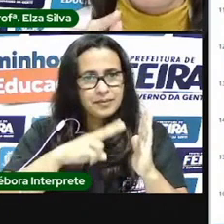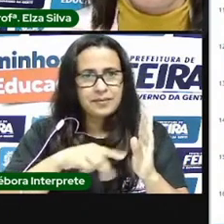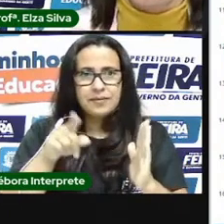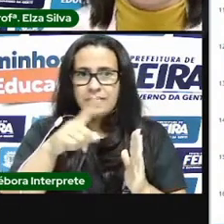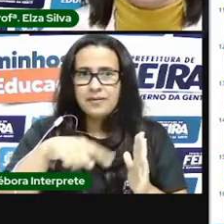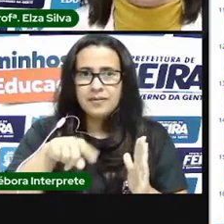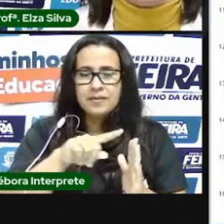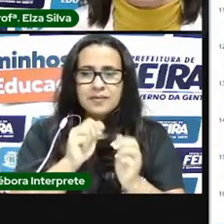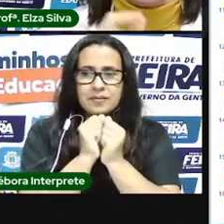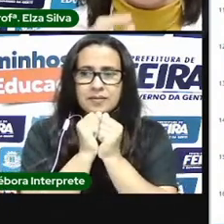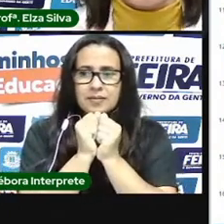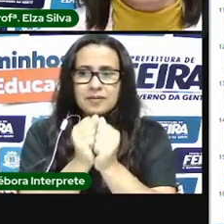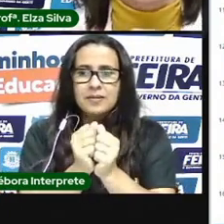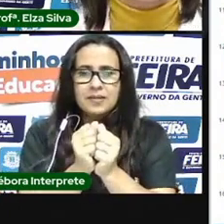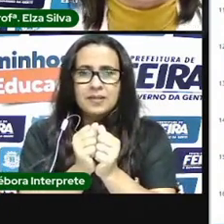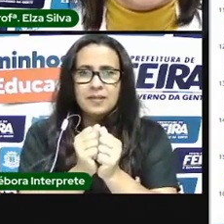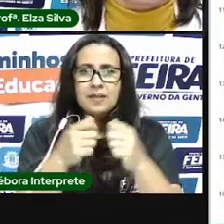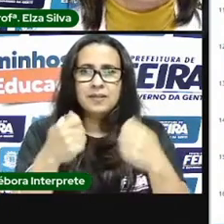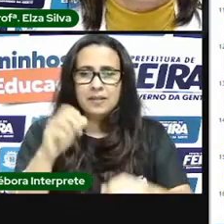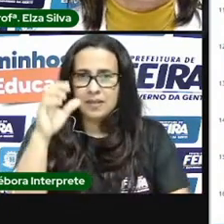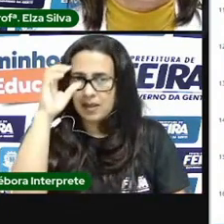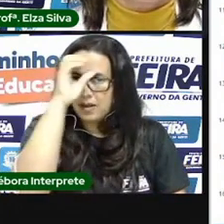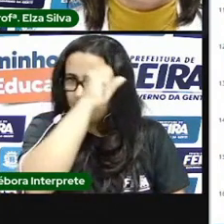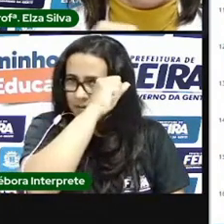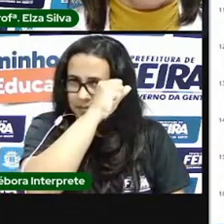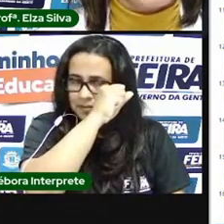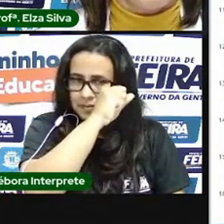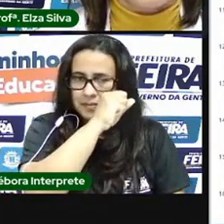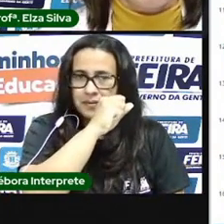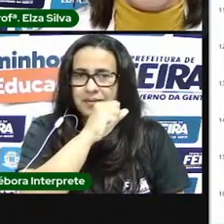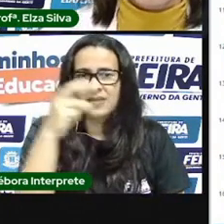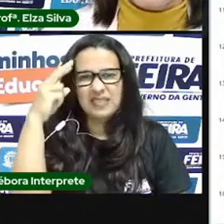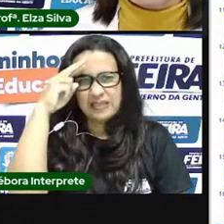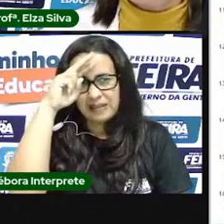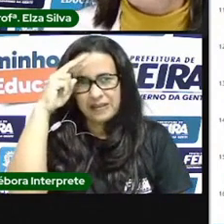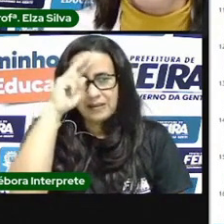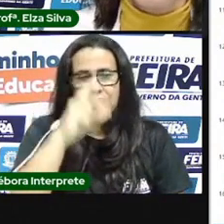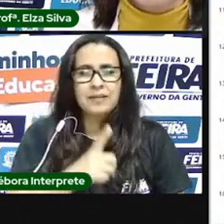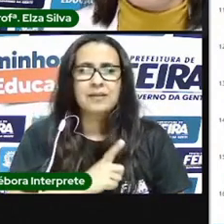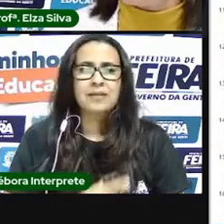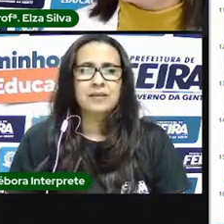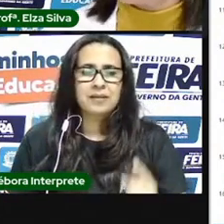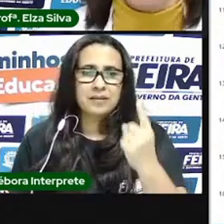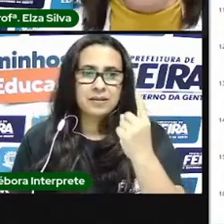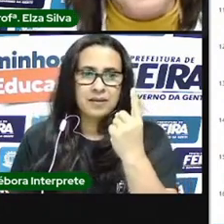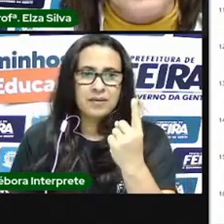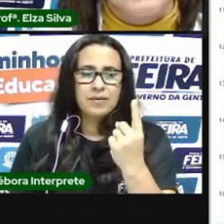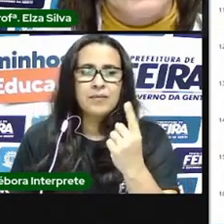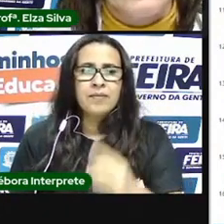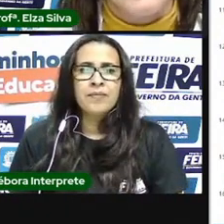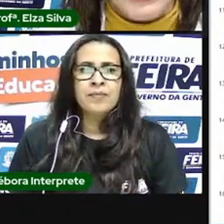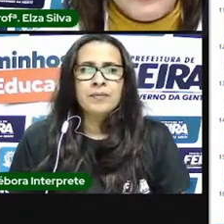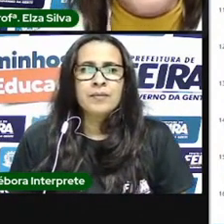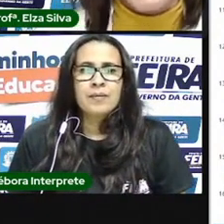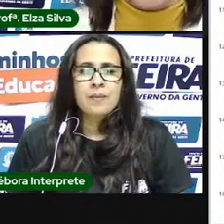procurem compreender essa história inclusive tem um personagem muito conhecido que é o Chico Bento